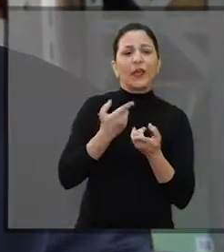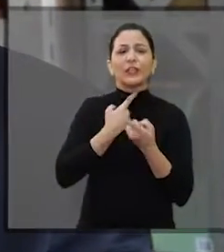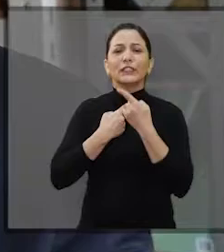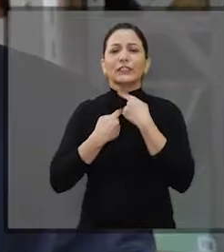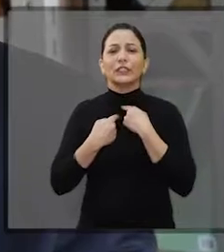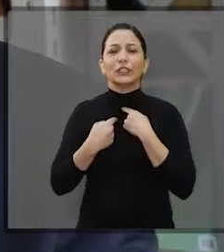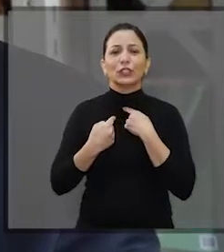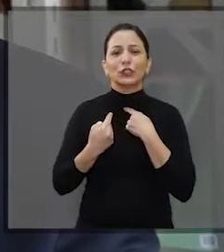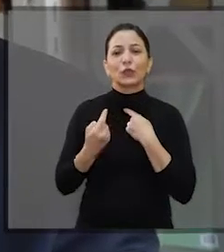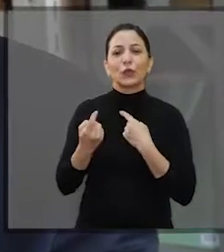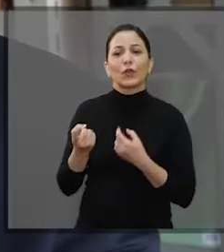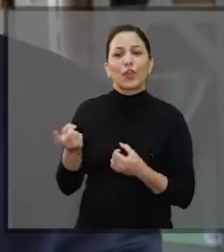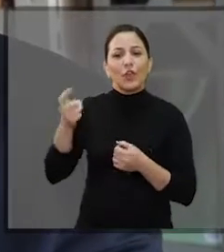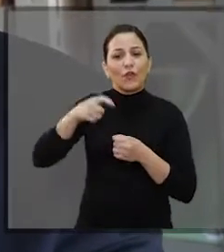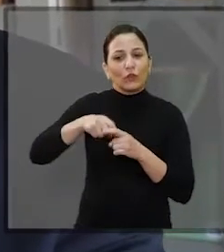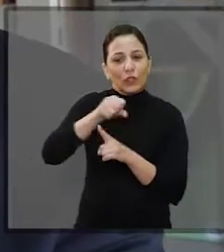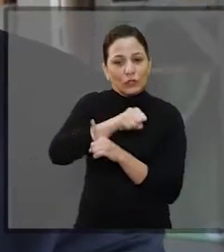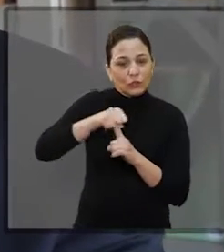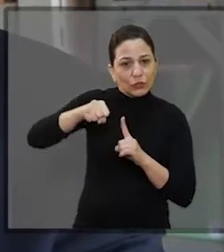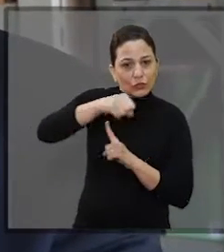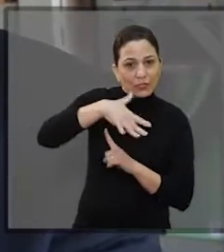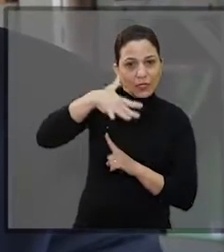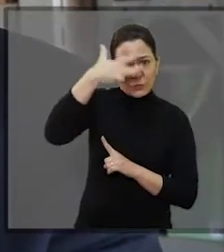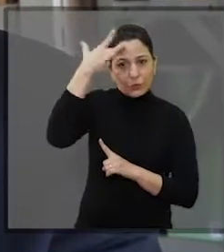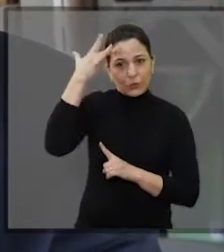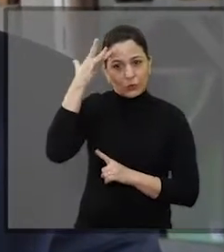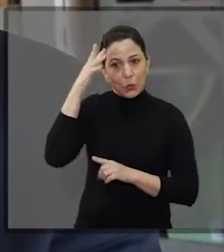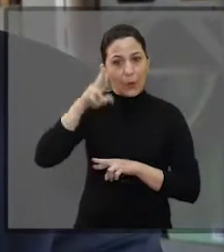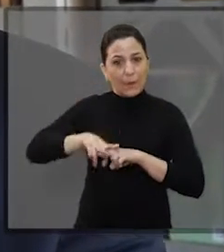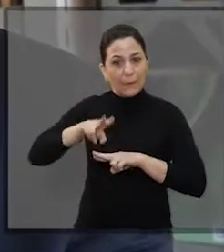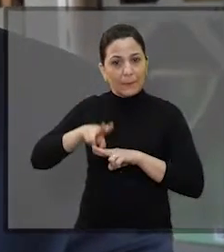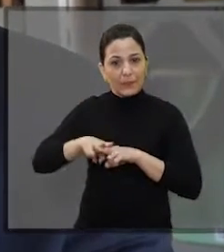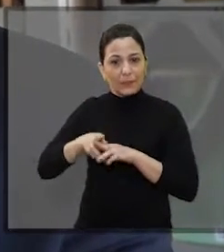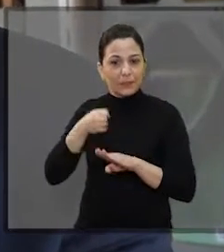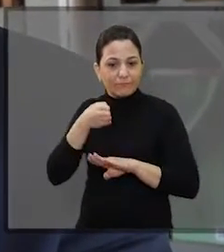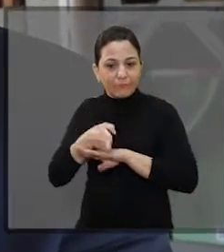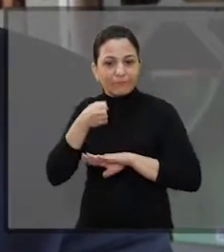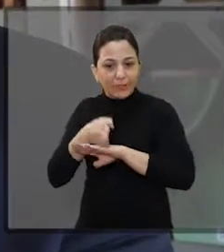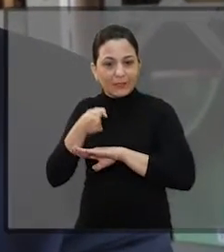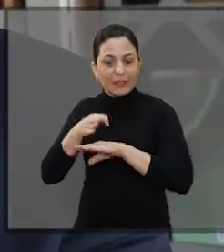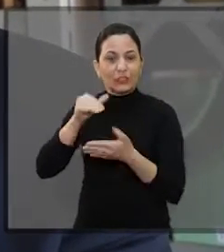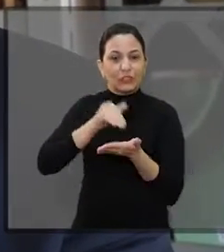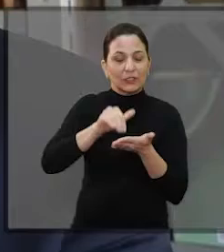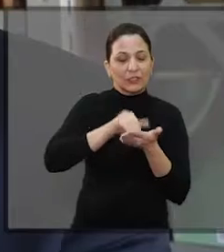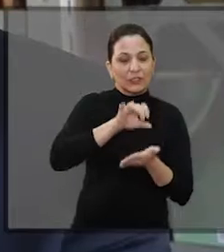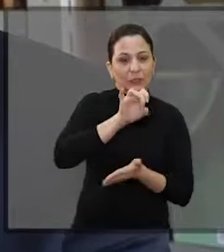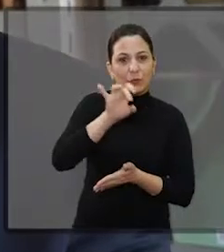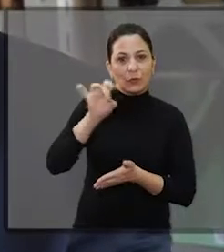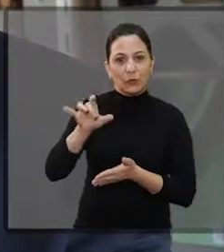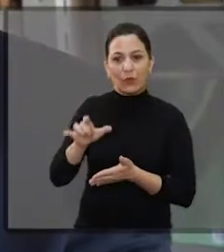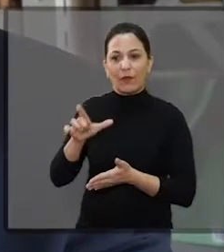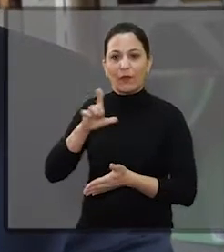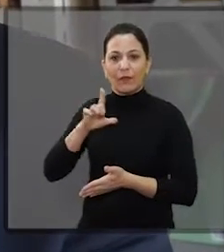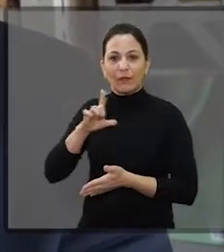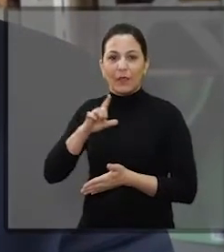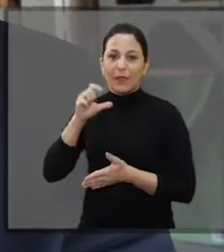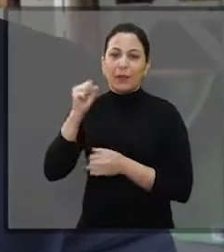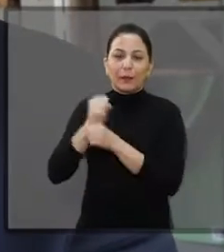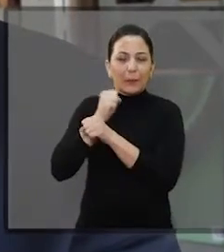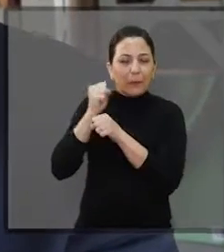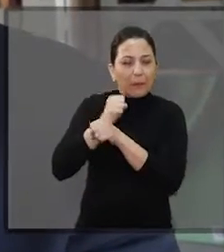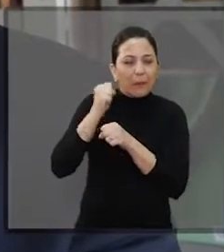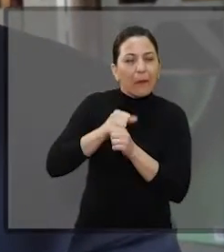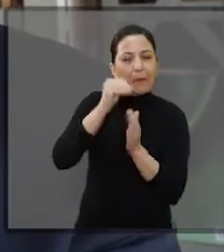vamos dizer assim, uma briga interna nossa. Os secretários pedindo que esses reeducandos ingressem em cada secretaria.